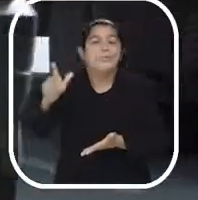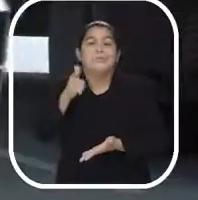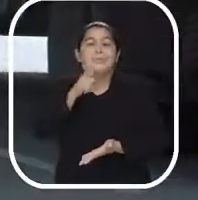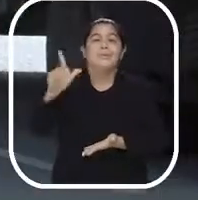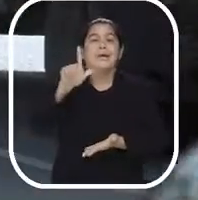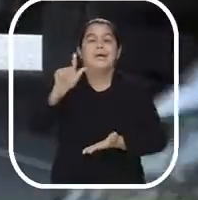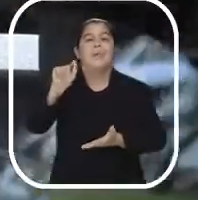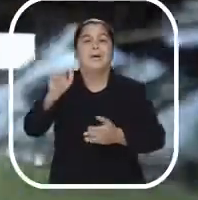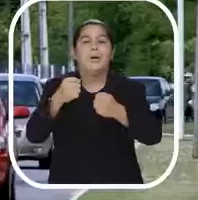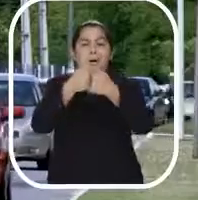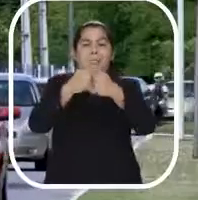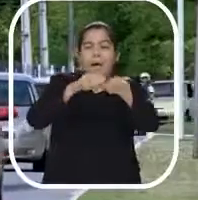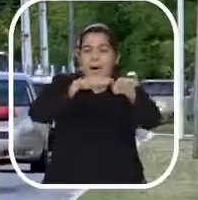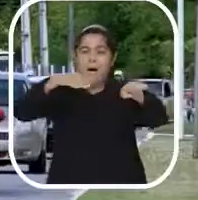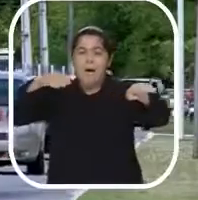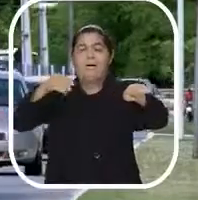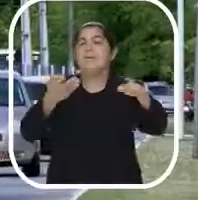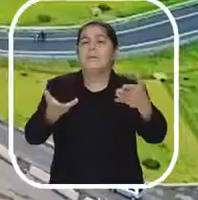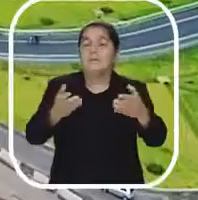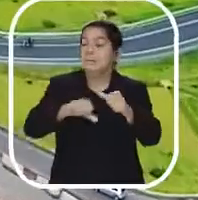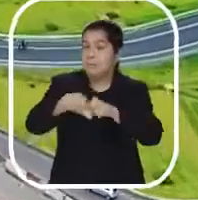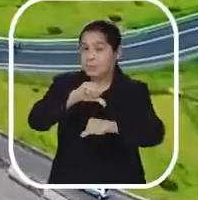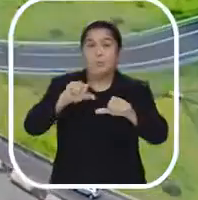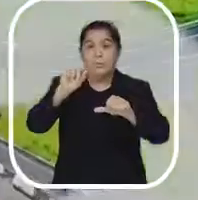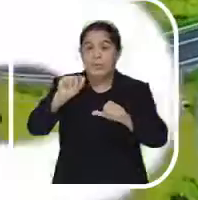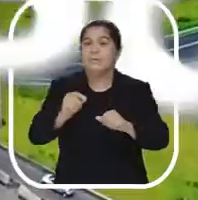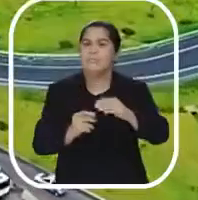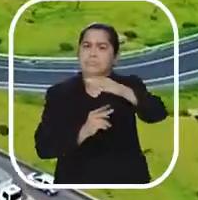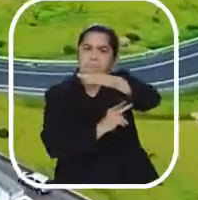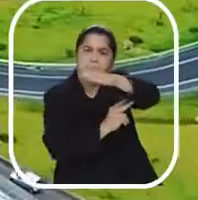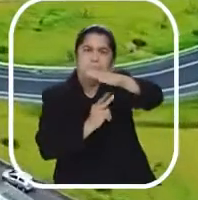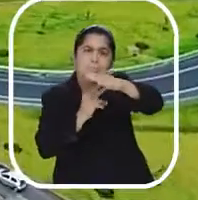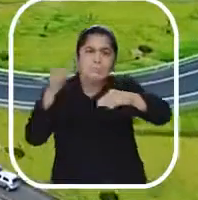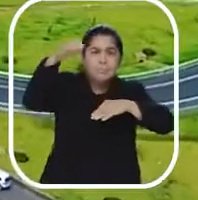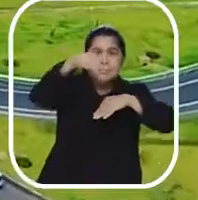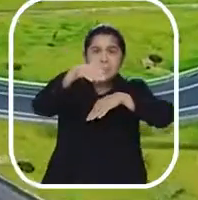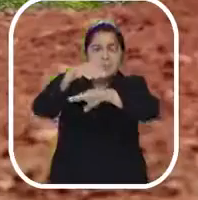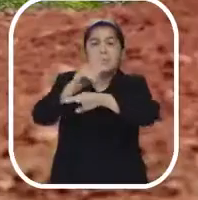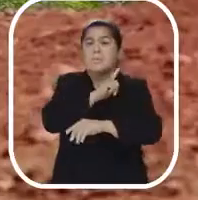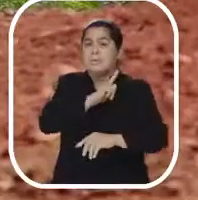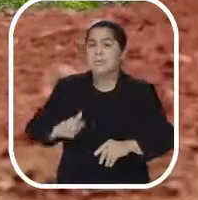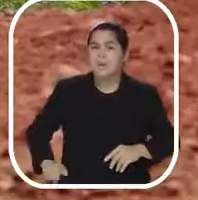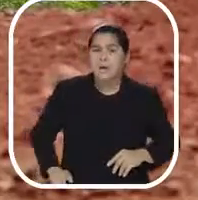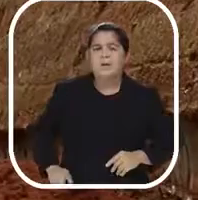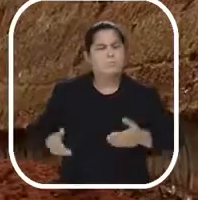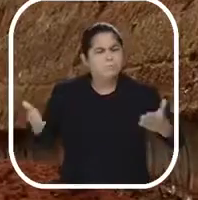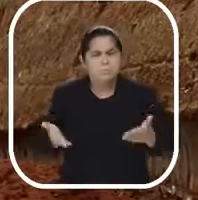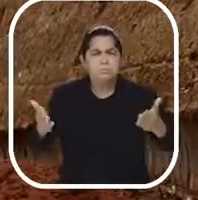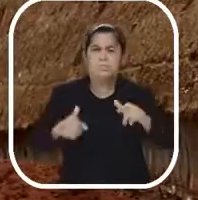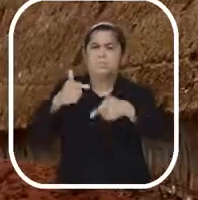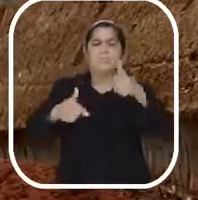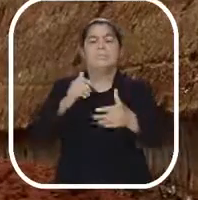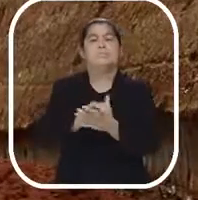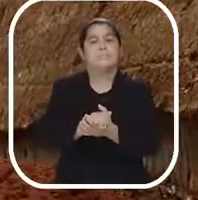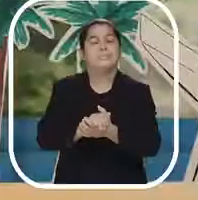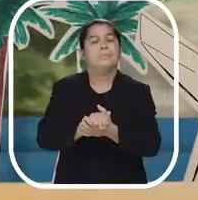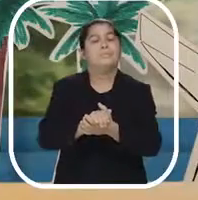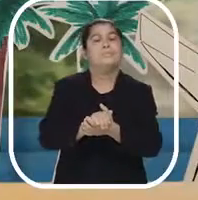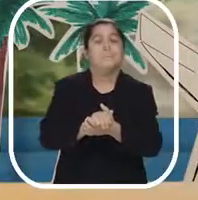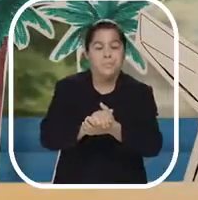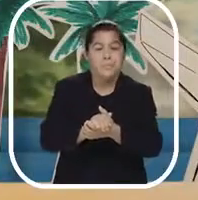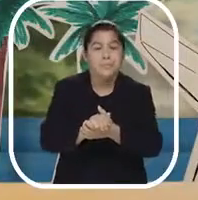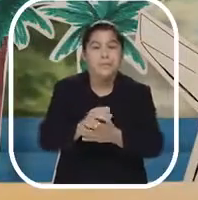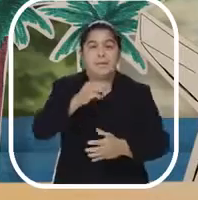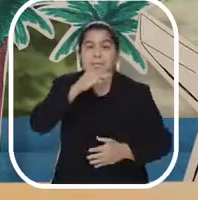Cartacho não consegue tirar o BRT do papel. Já o viaduto do Geisel, obra que fazia parte do mesmo pacote, anda a todo vapor.